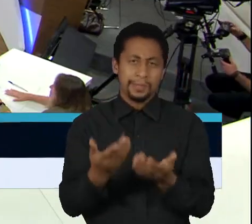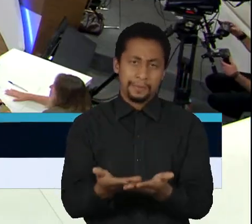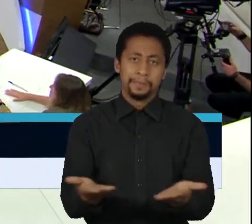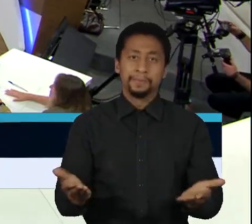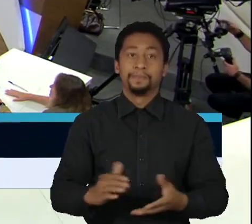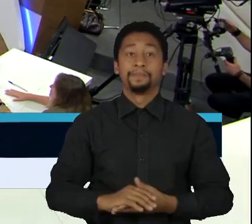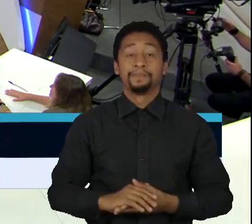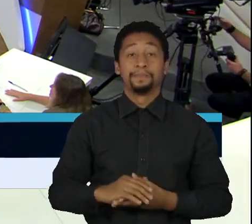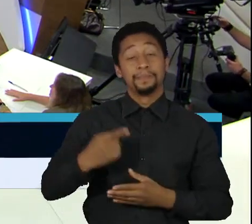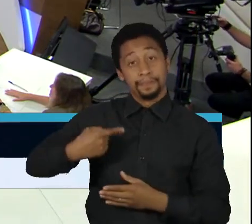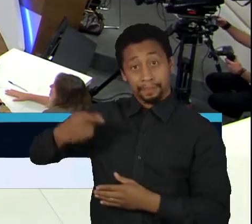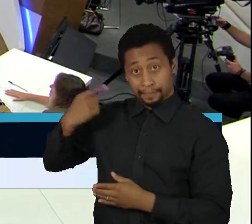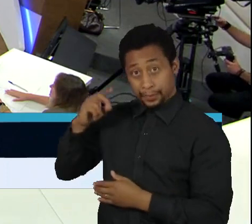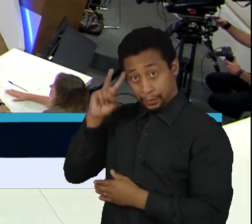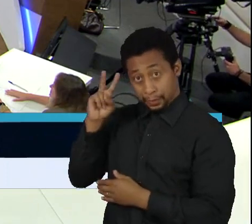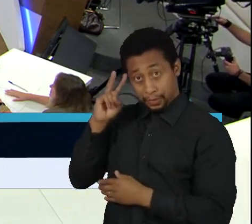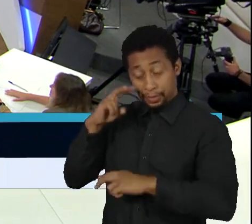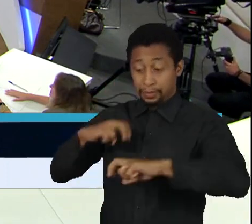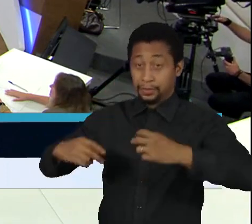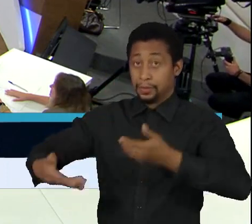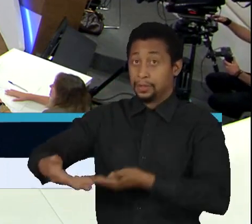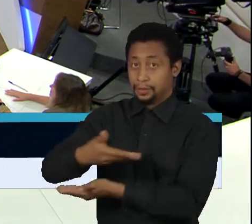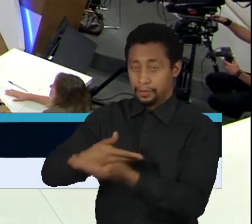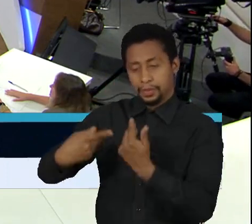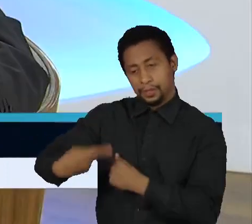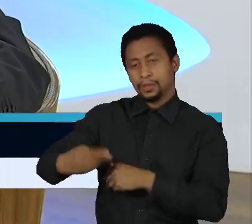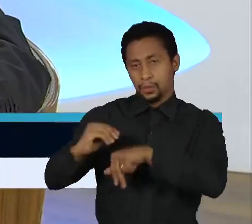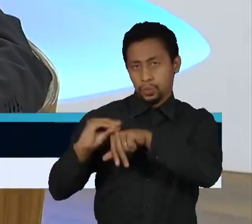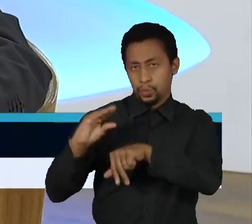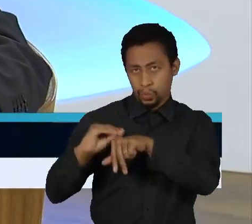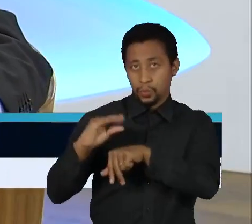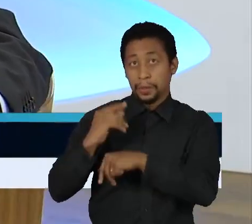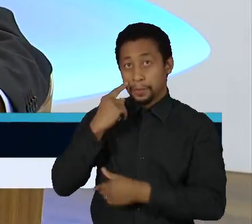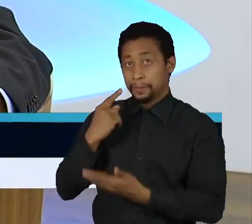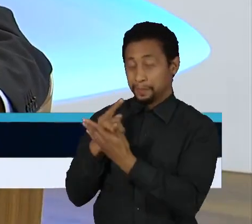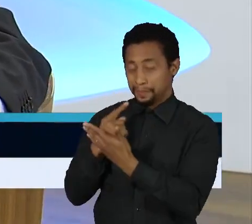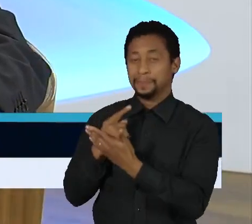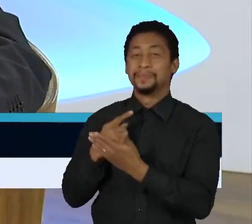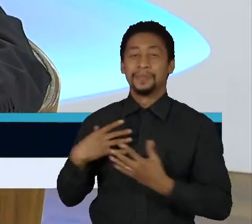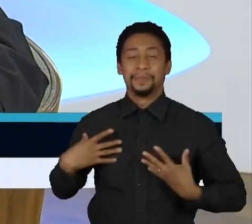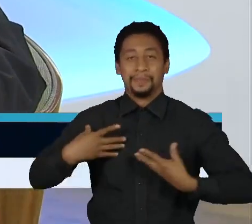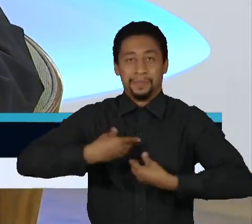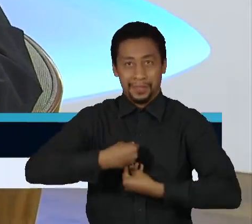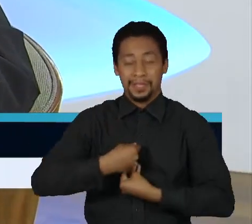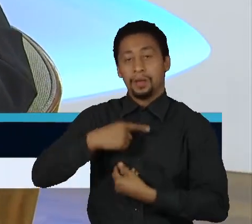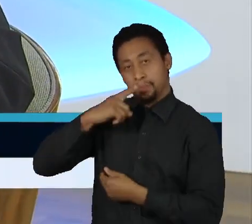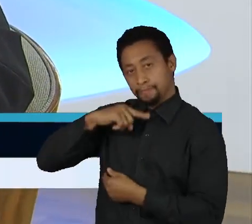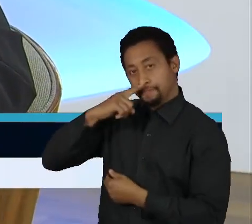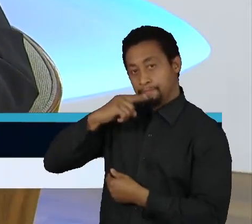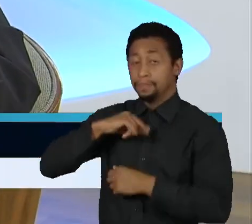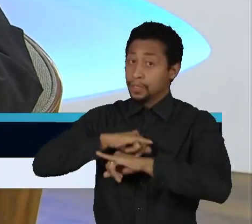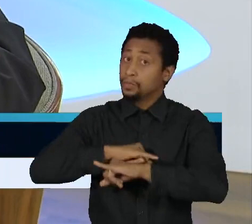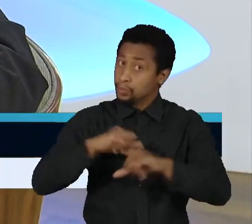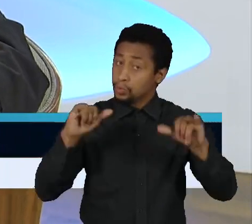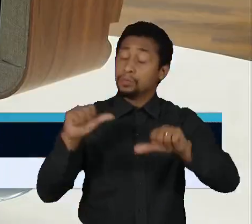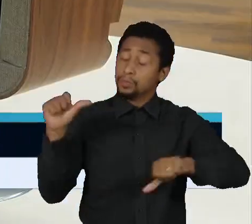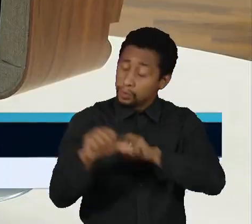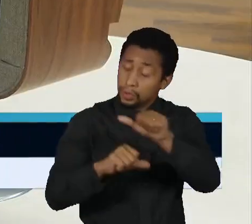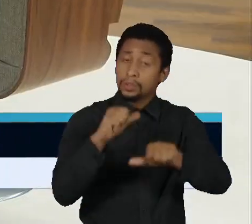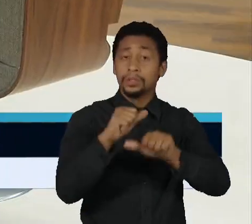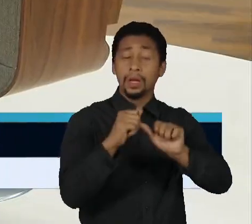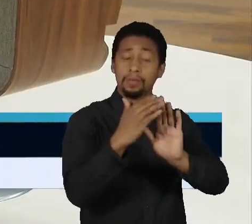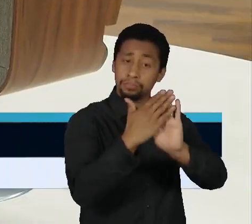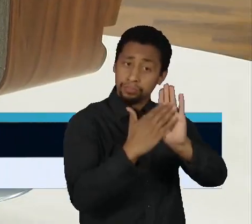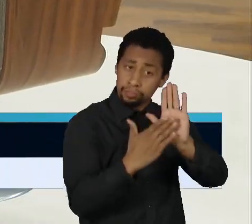Na última segunda-feira, no programa Roda Viva da TV Cultura, o ministro Gilmar Mendes defendeu mudanças no marco civil para que a lei